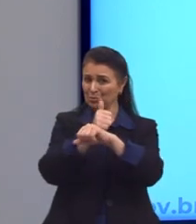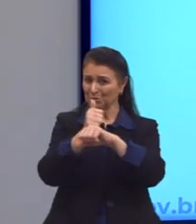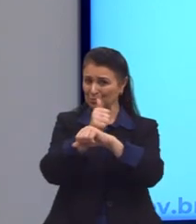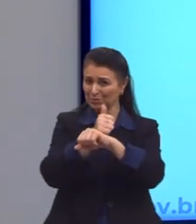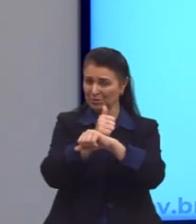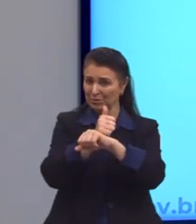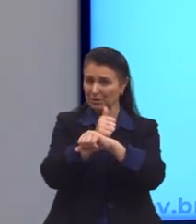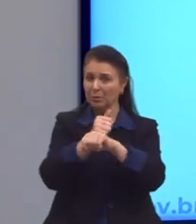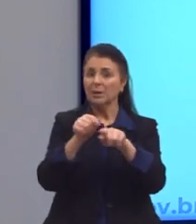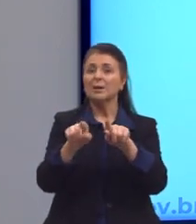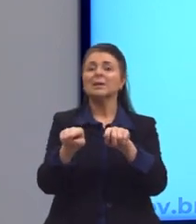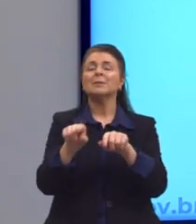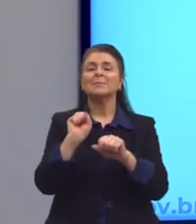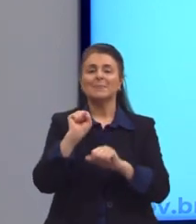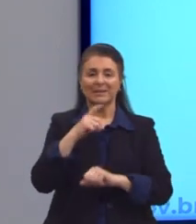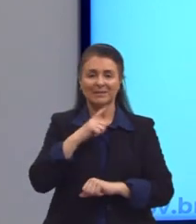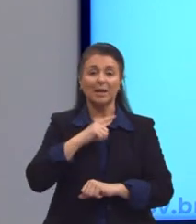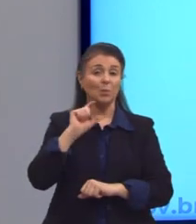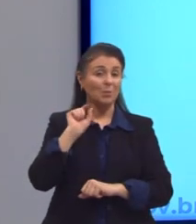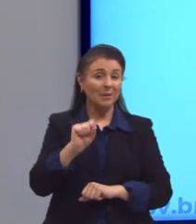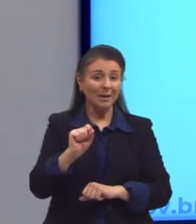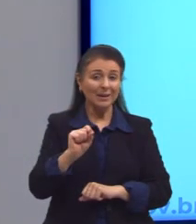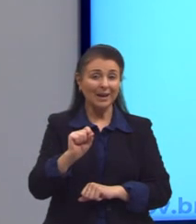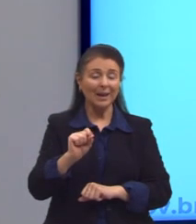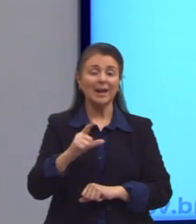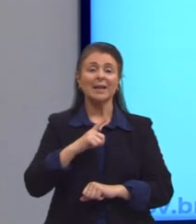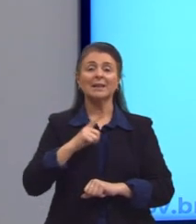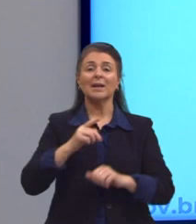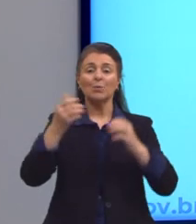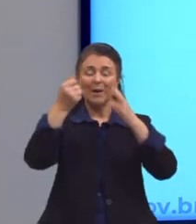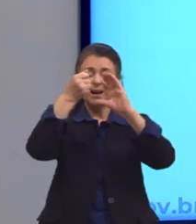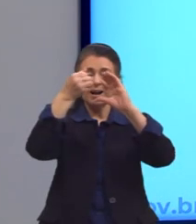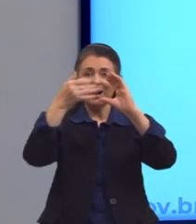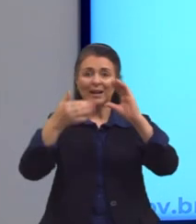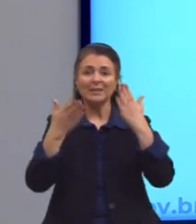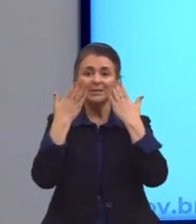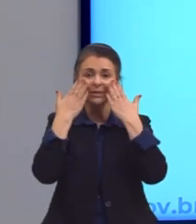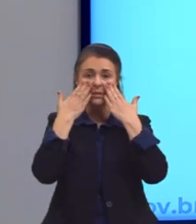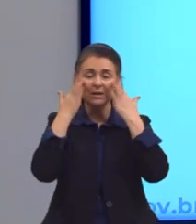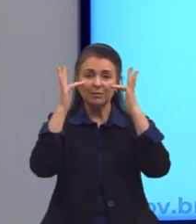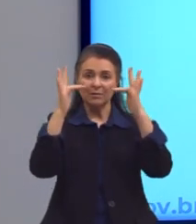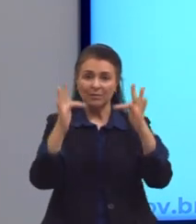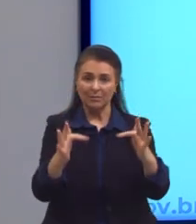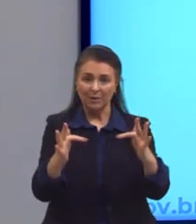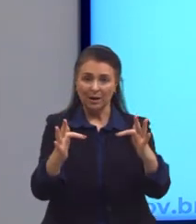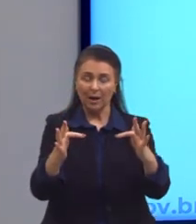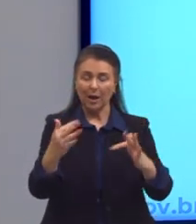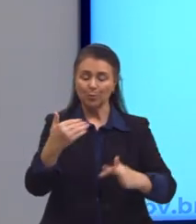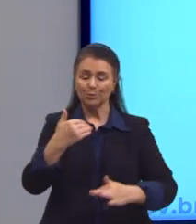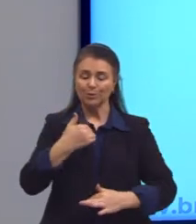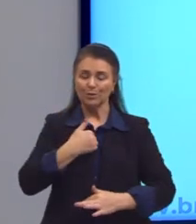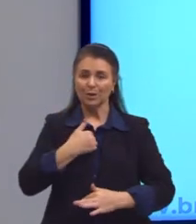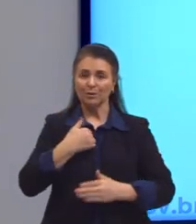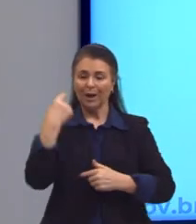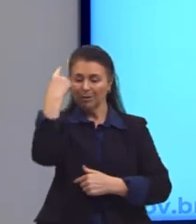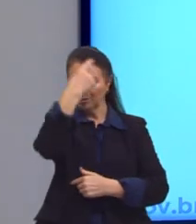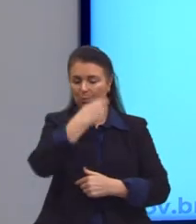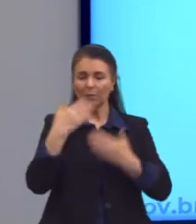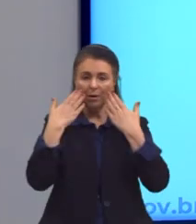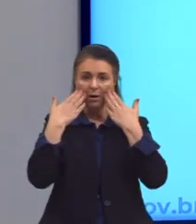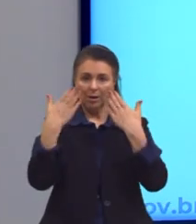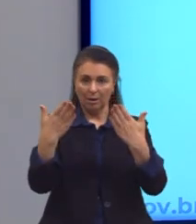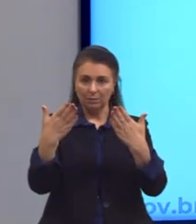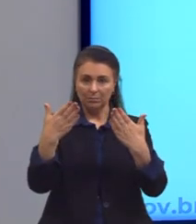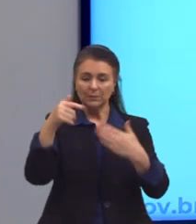sim traços fenópticos. O que significa isso? É pela tua aparência. O Brasil tem essa questão